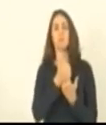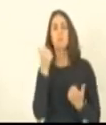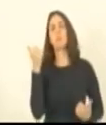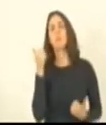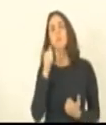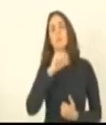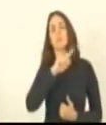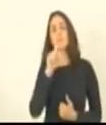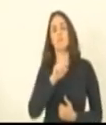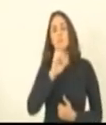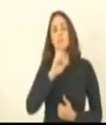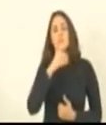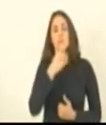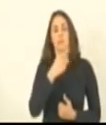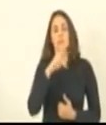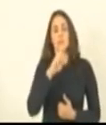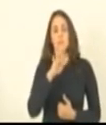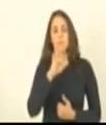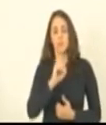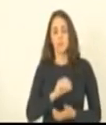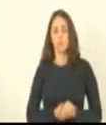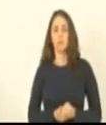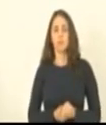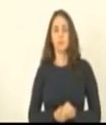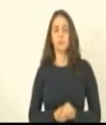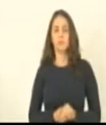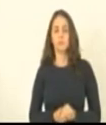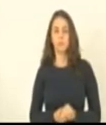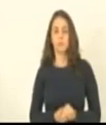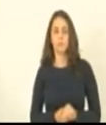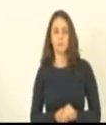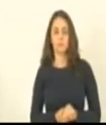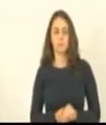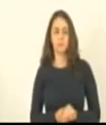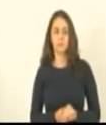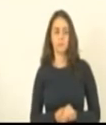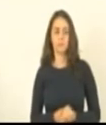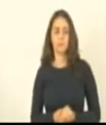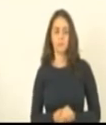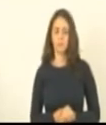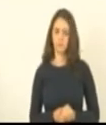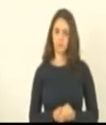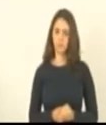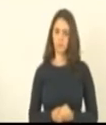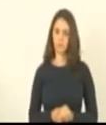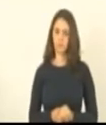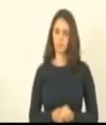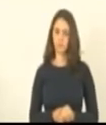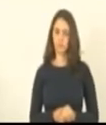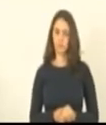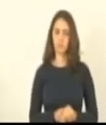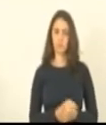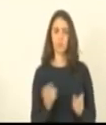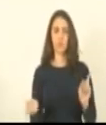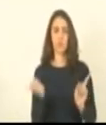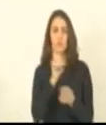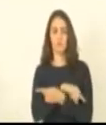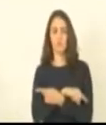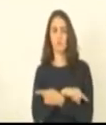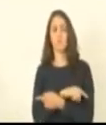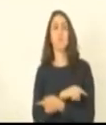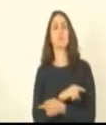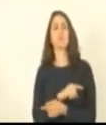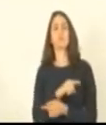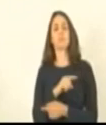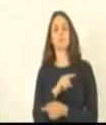tirar quem Zé Preto como titular colocando na suplência e